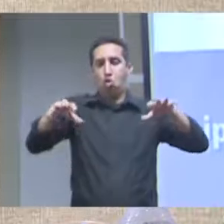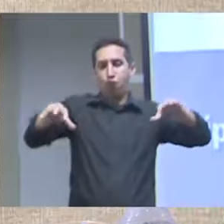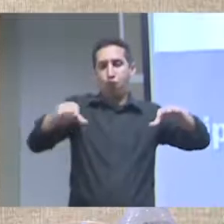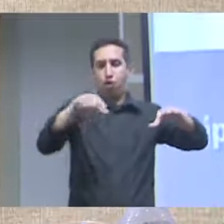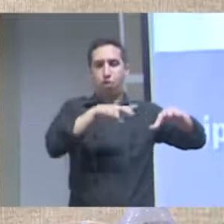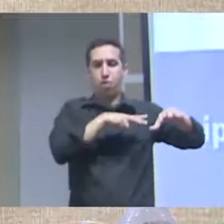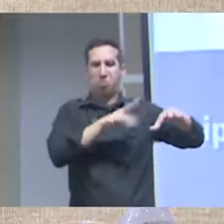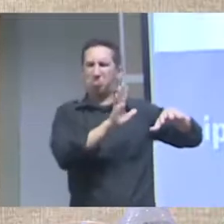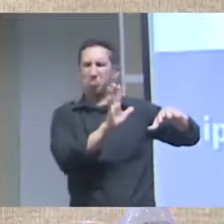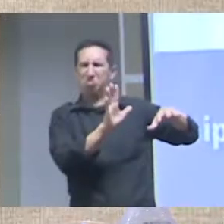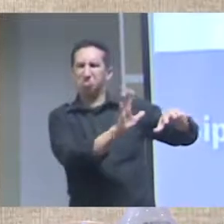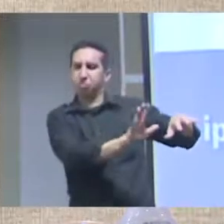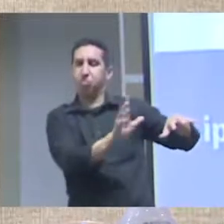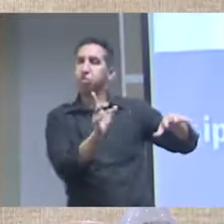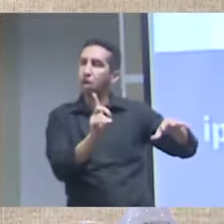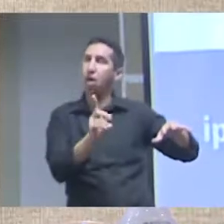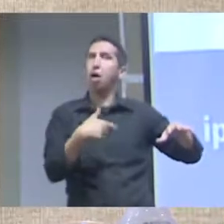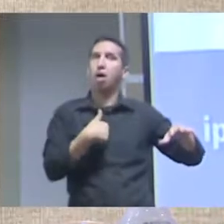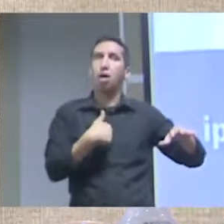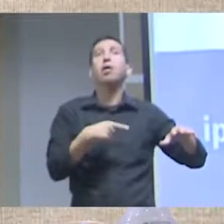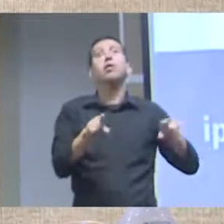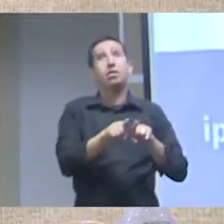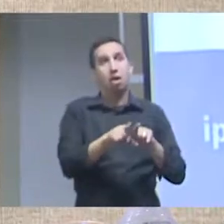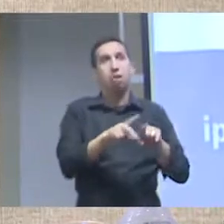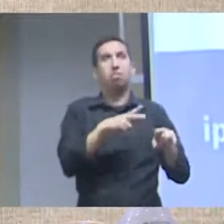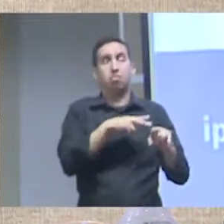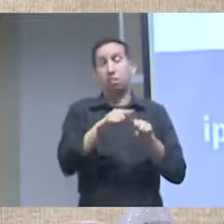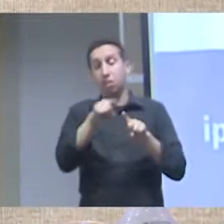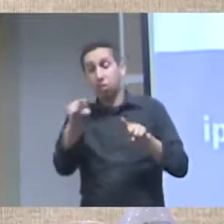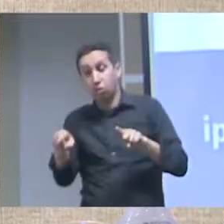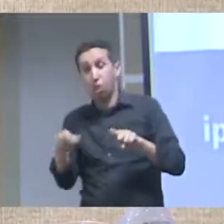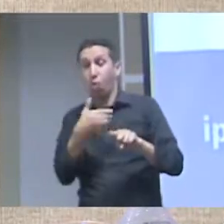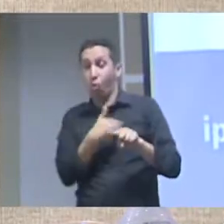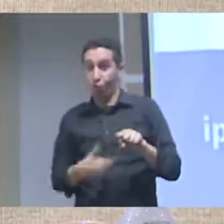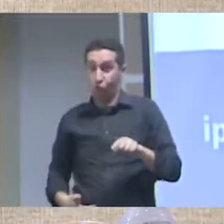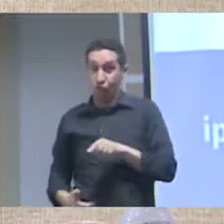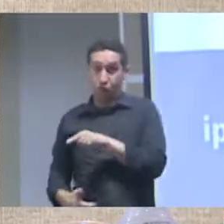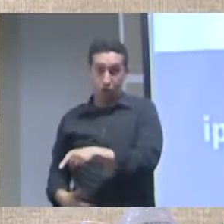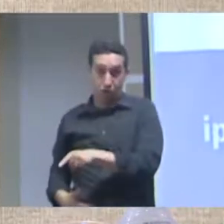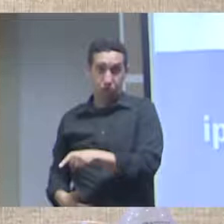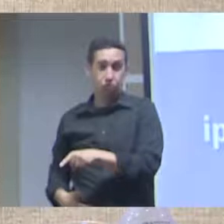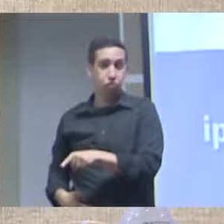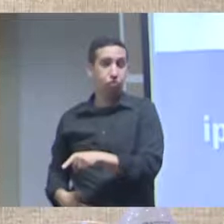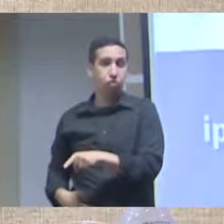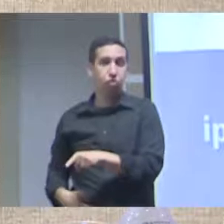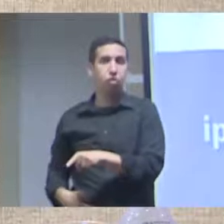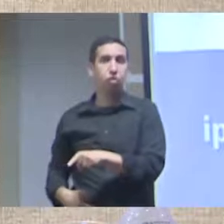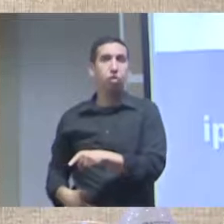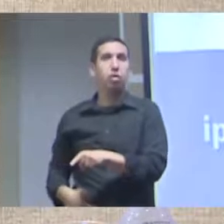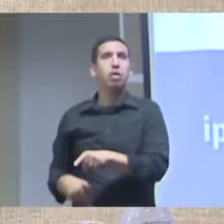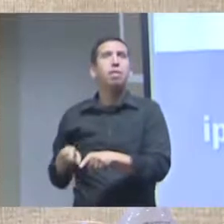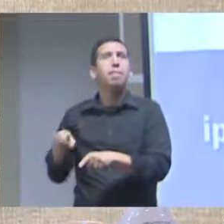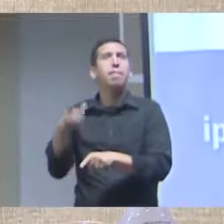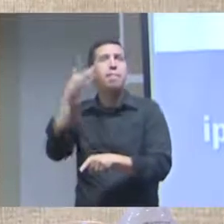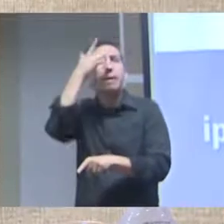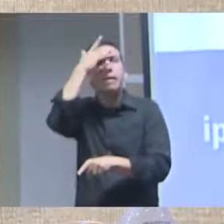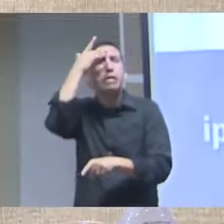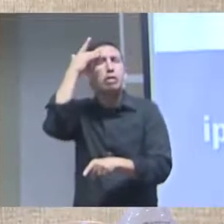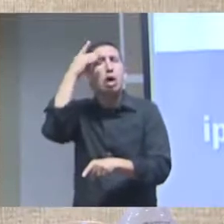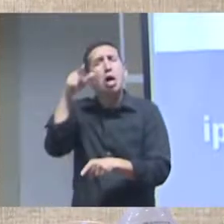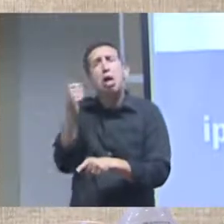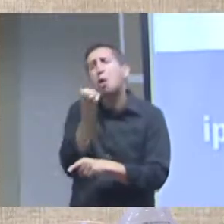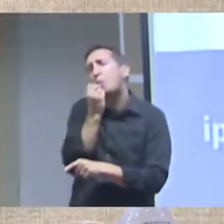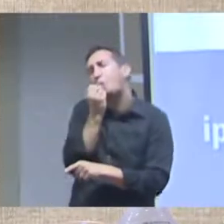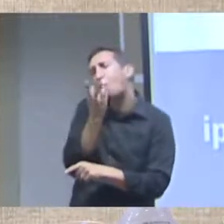assimetrias inclusive dentro do próprio setor privado acho que o estado inclusive não tem nenhuma prerrogativa de ser o ator